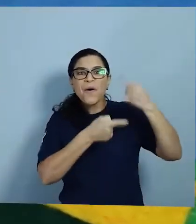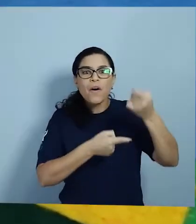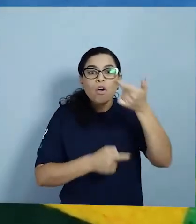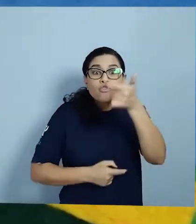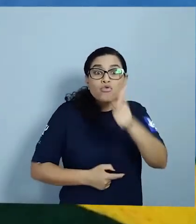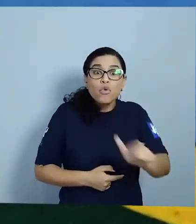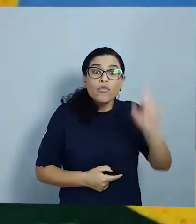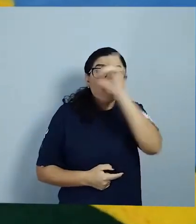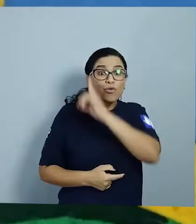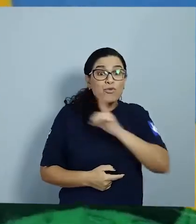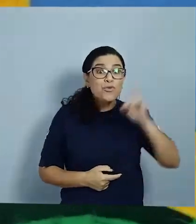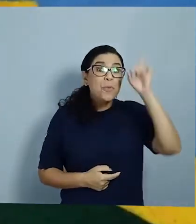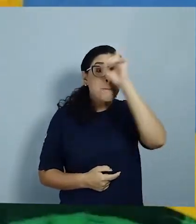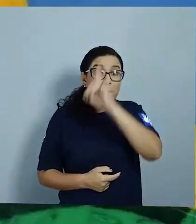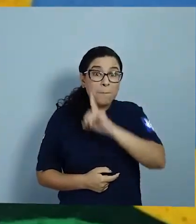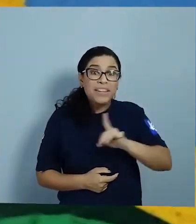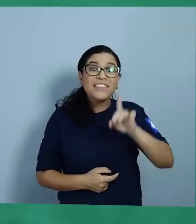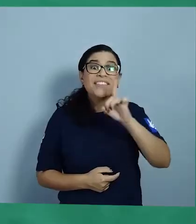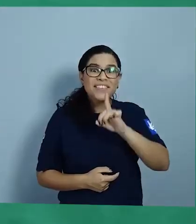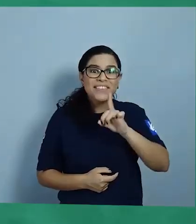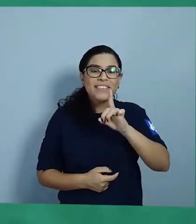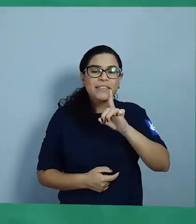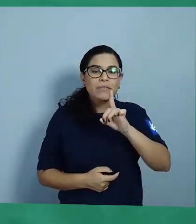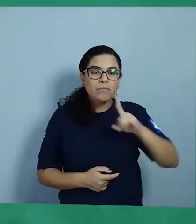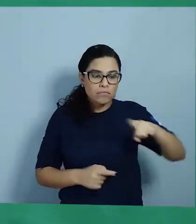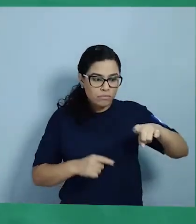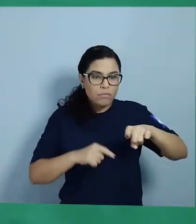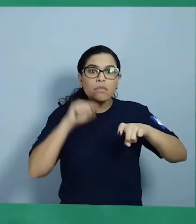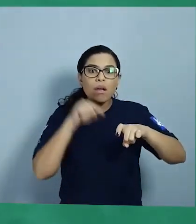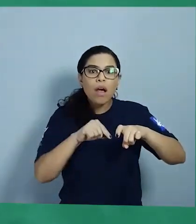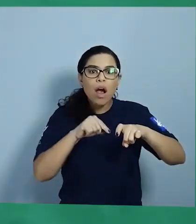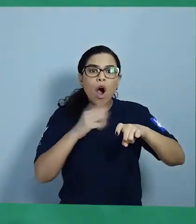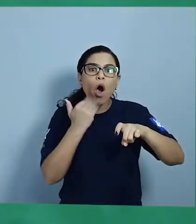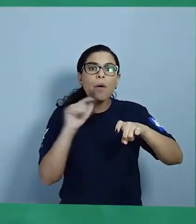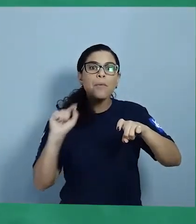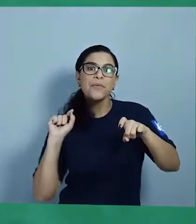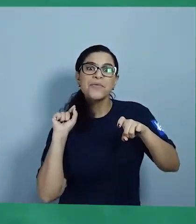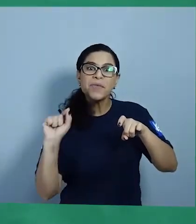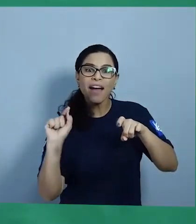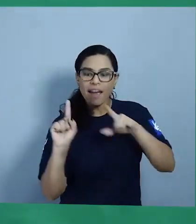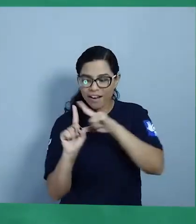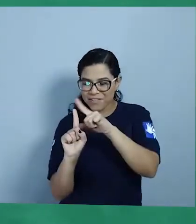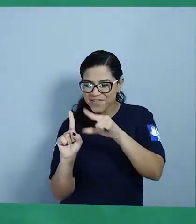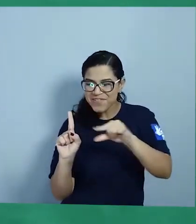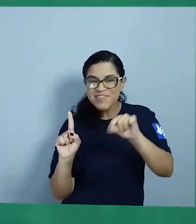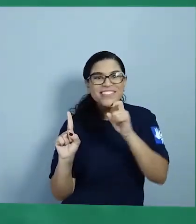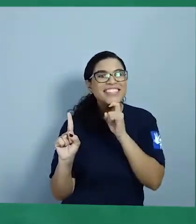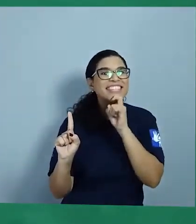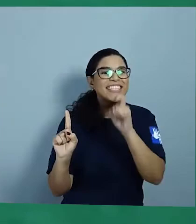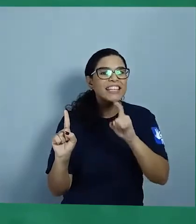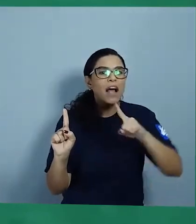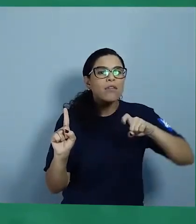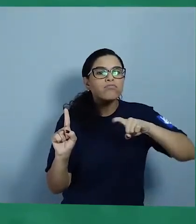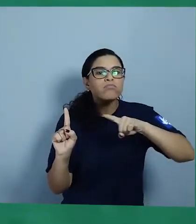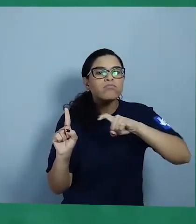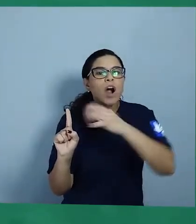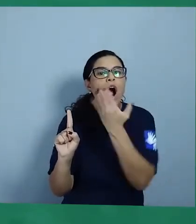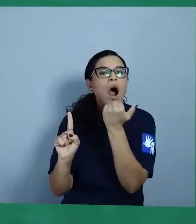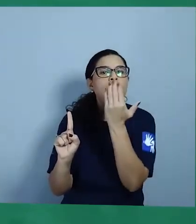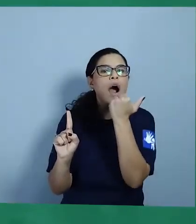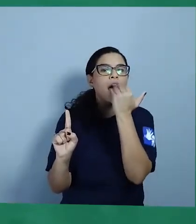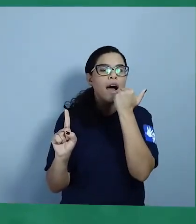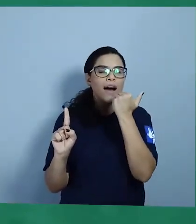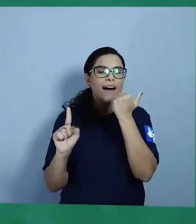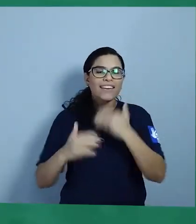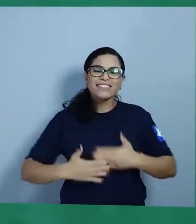Era outra vez domingo A lagarta comeu uma saborosa folha verde E logo se sentiu